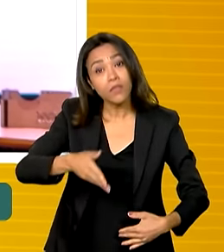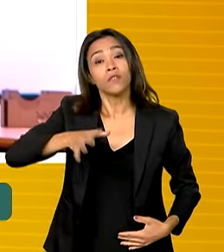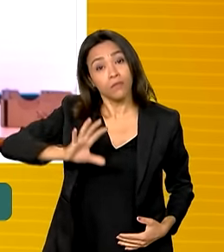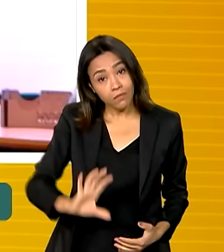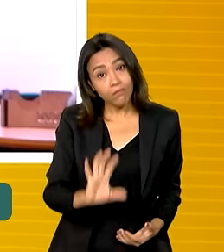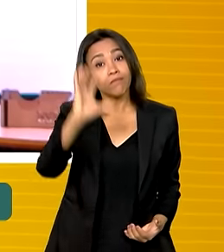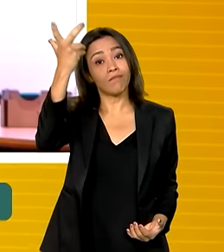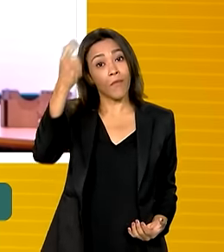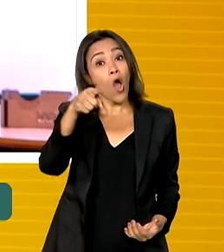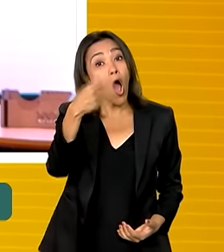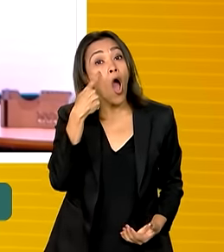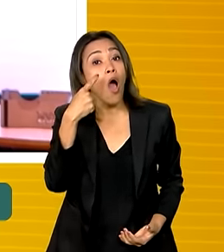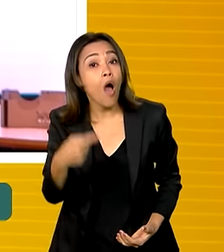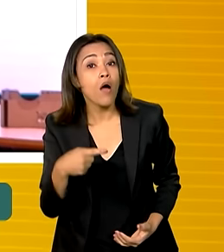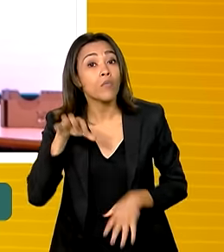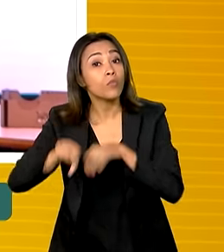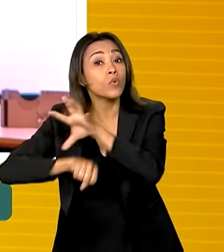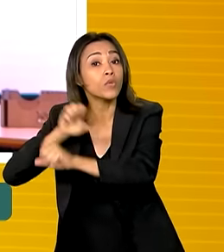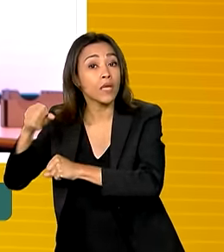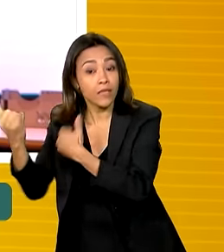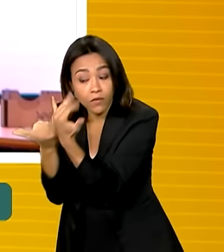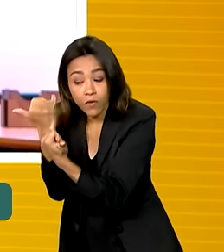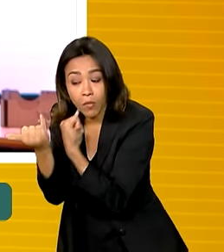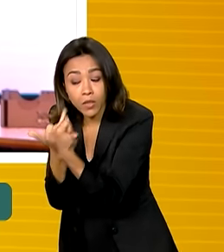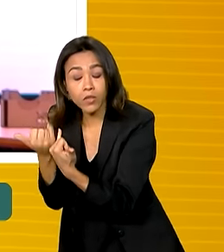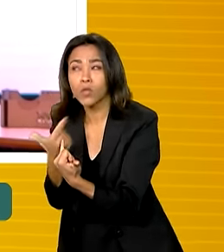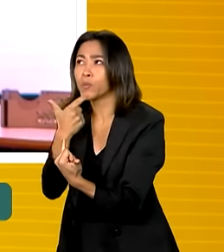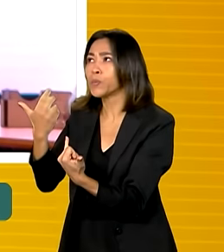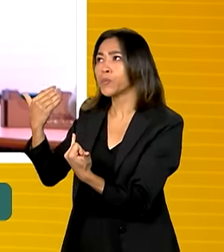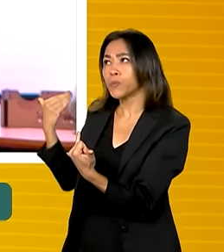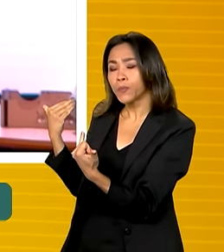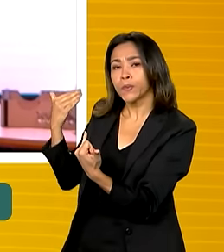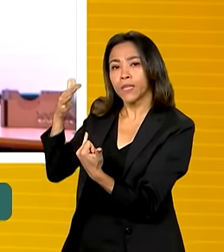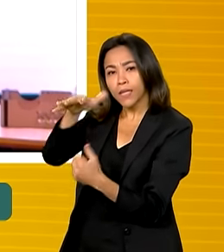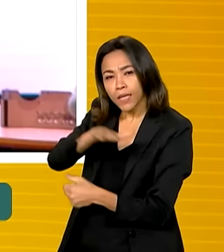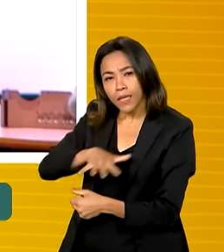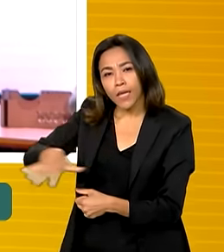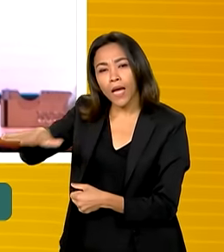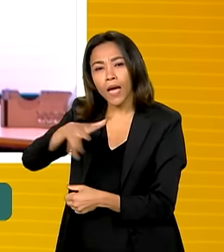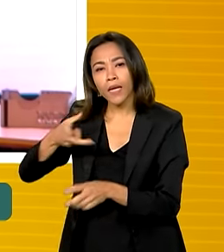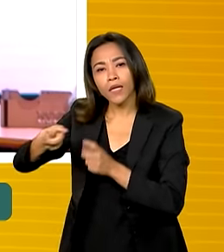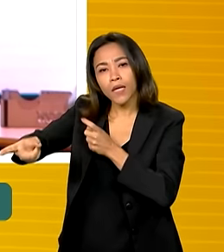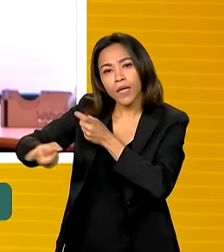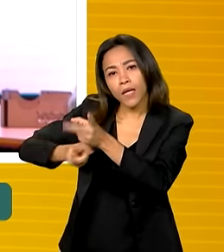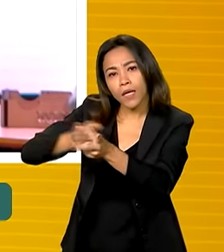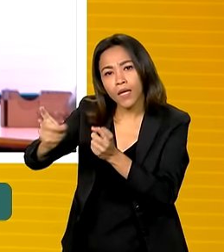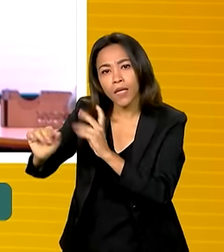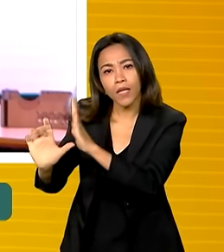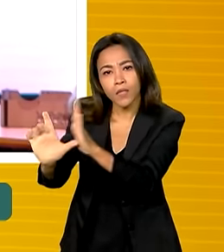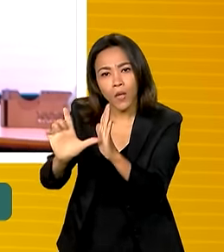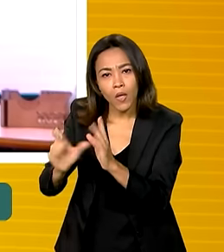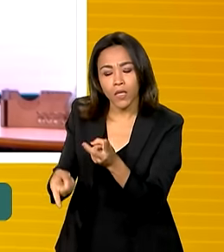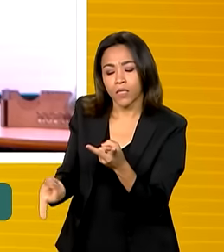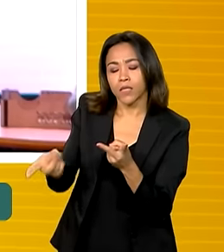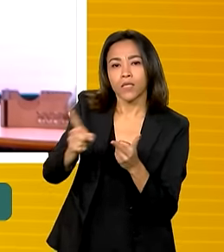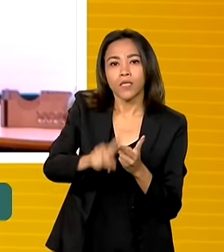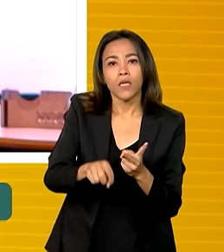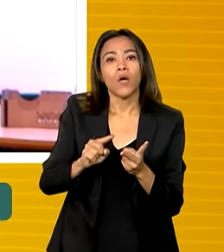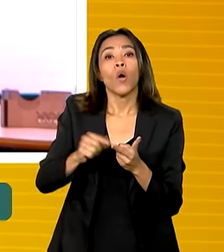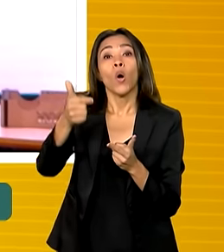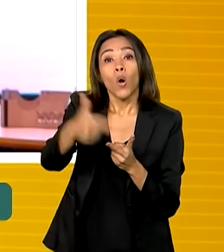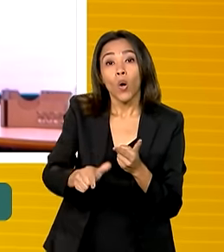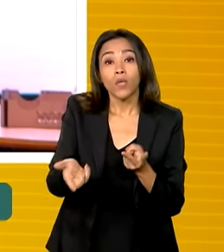Peguem os dados dessa semana. Saiu o dado do varejo, surpreendendo. Saiu o dado hoje dos